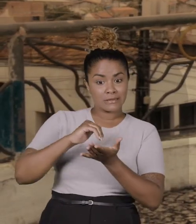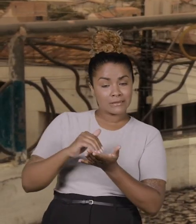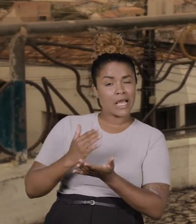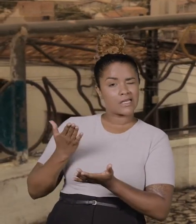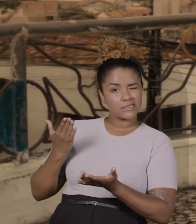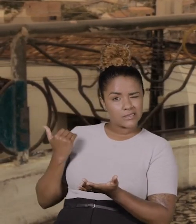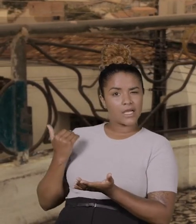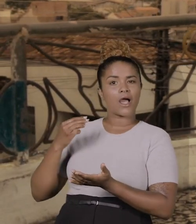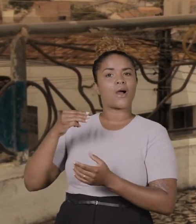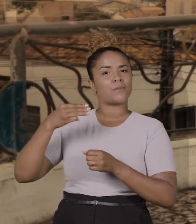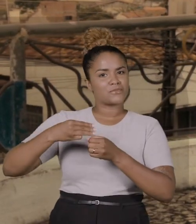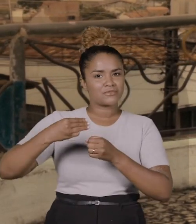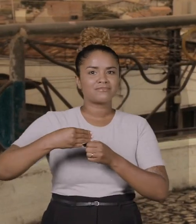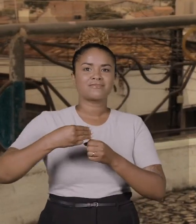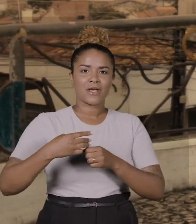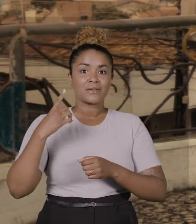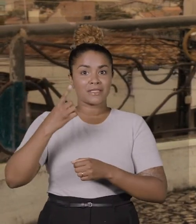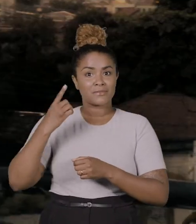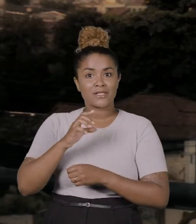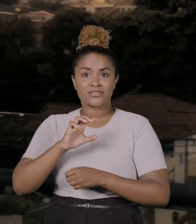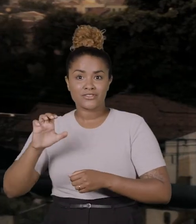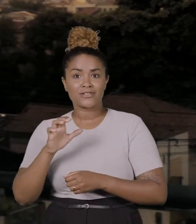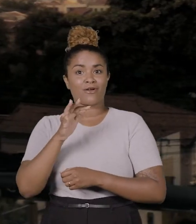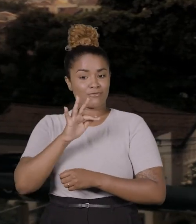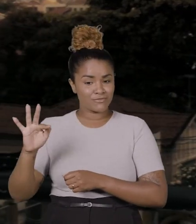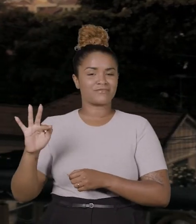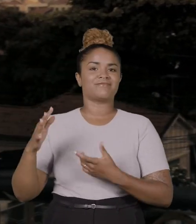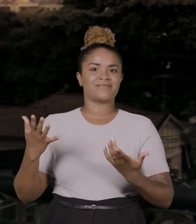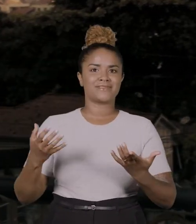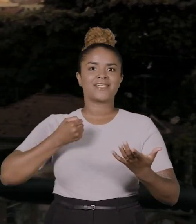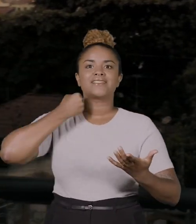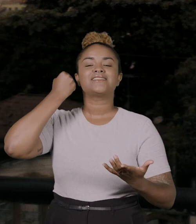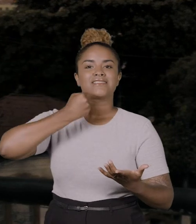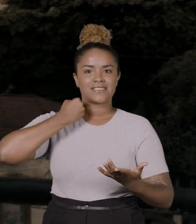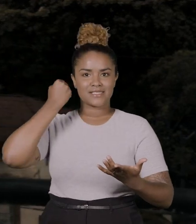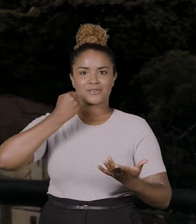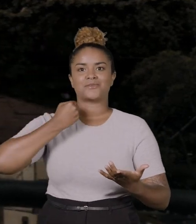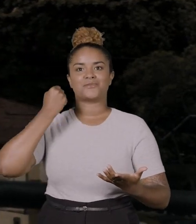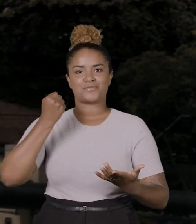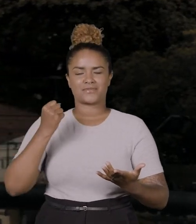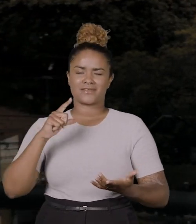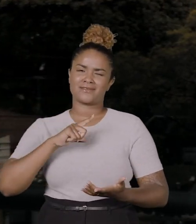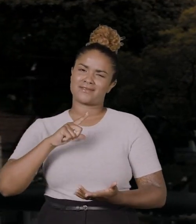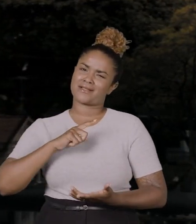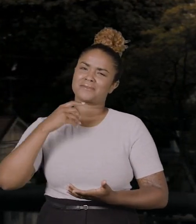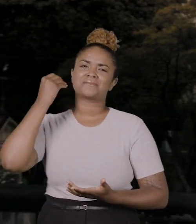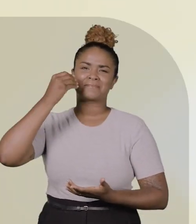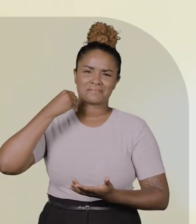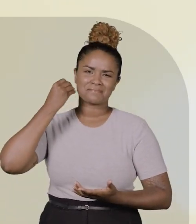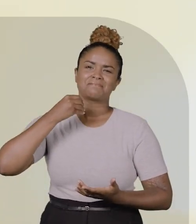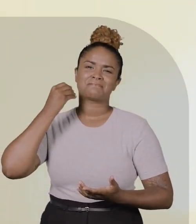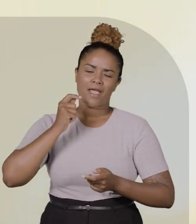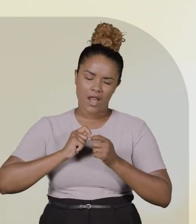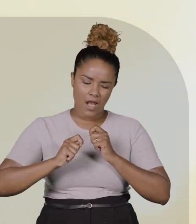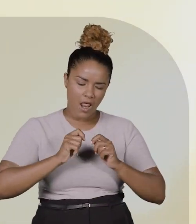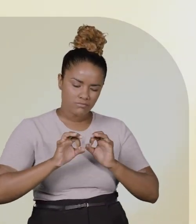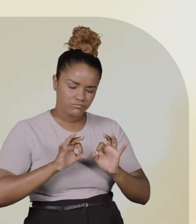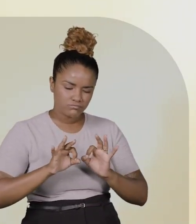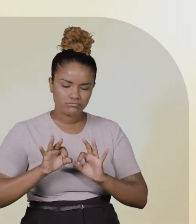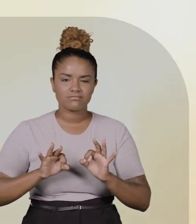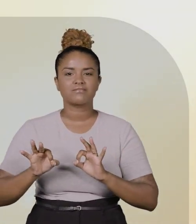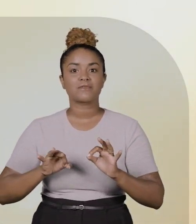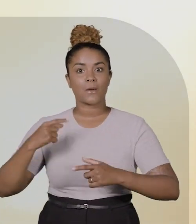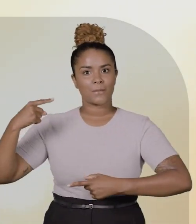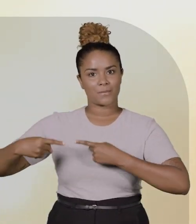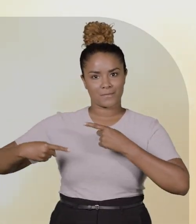secretário municipal, estadual, deputado estadual e federal, sou senador. Tenho experiência administrativa